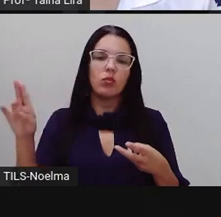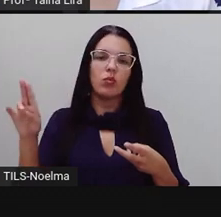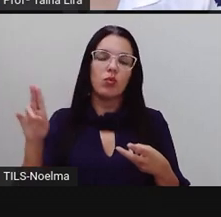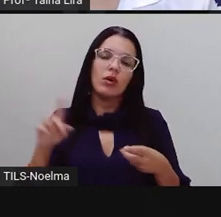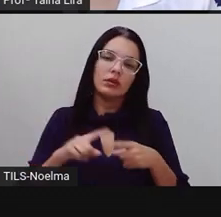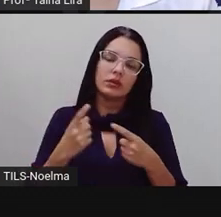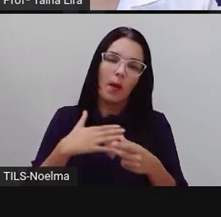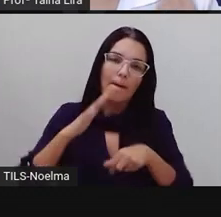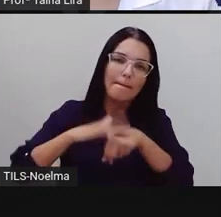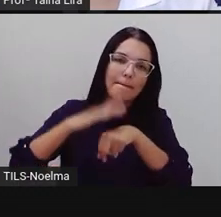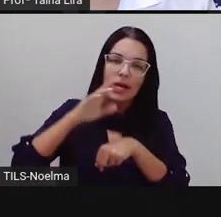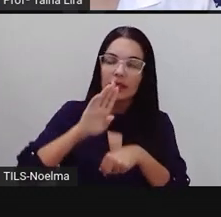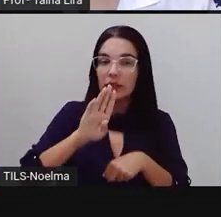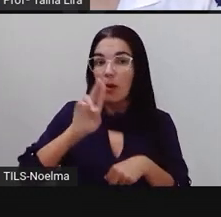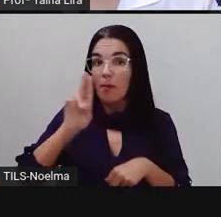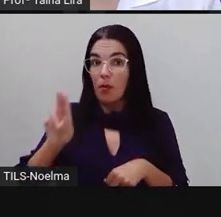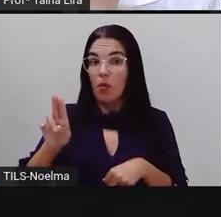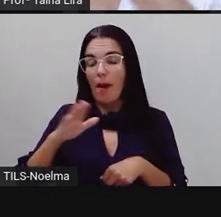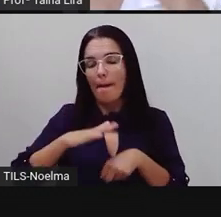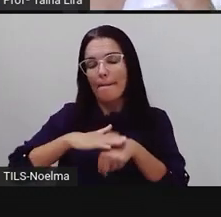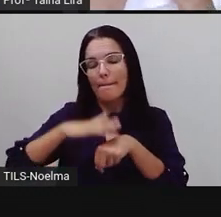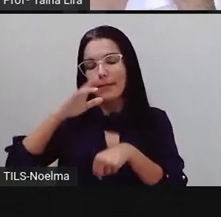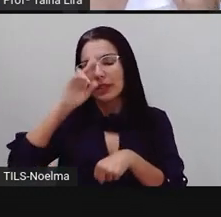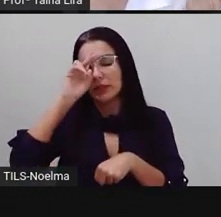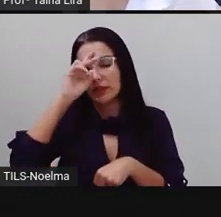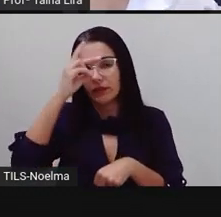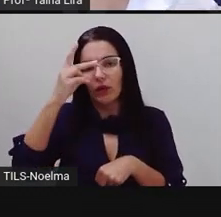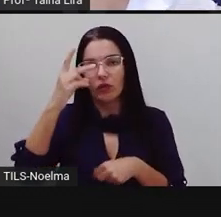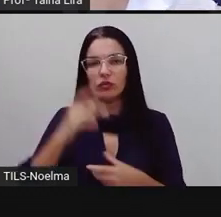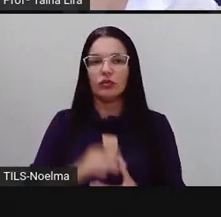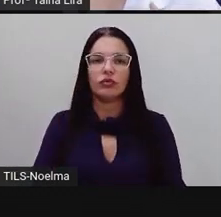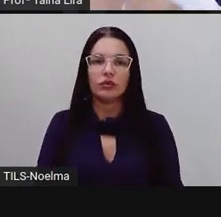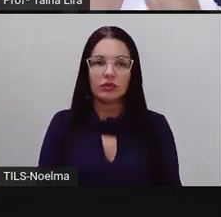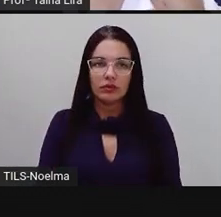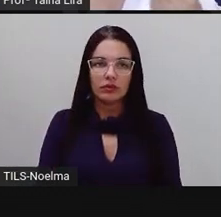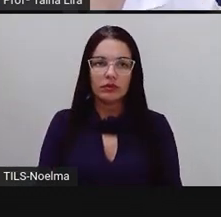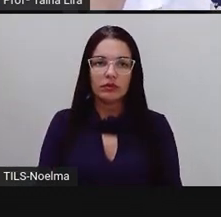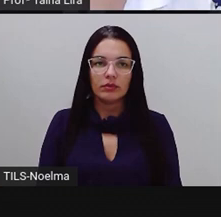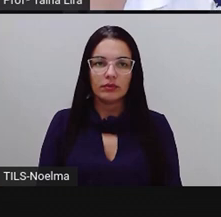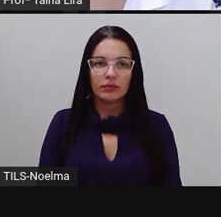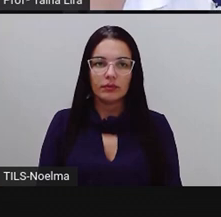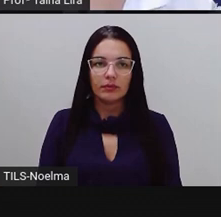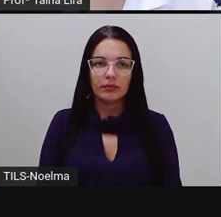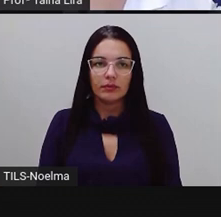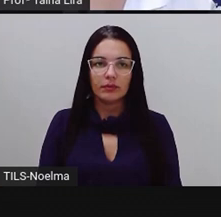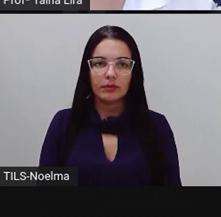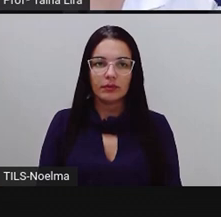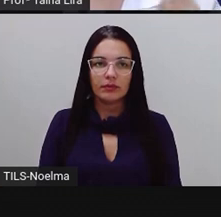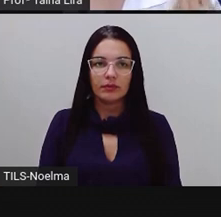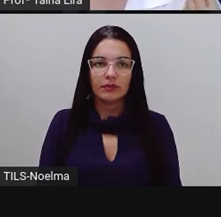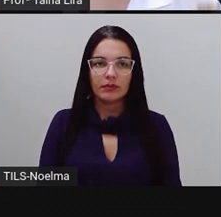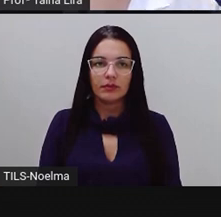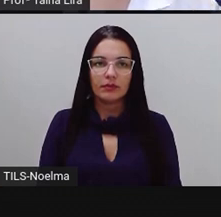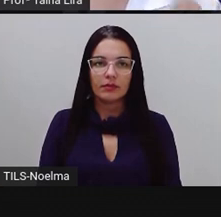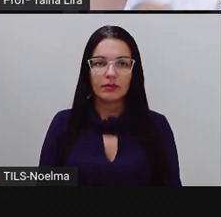A sílaba Bú é a sílaba mais forte, demoramos mais um pouquinho, ó.